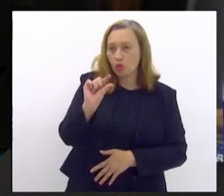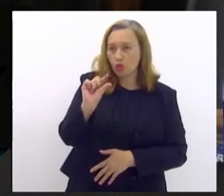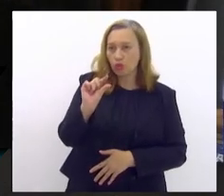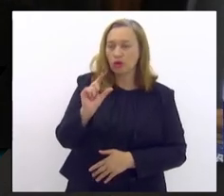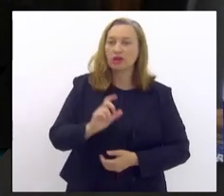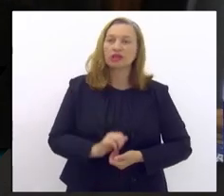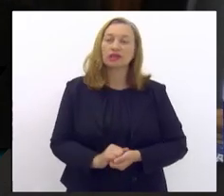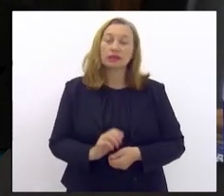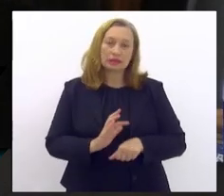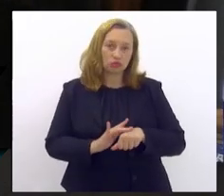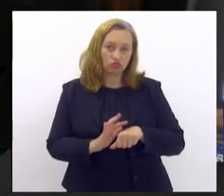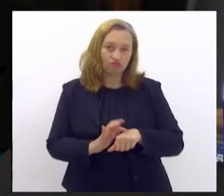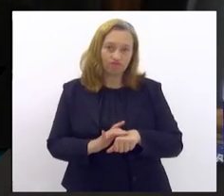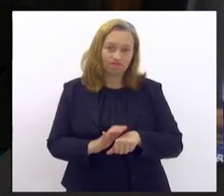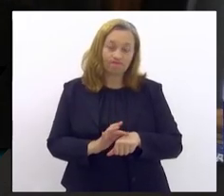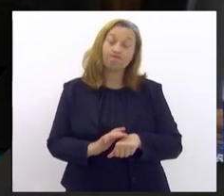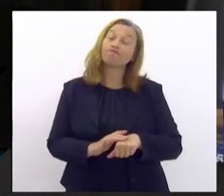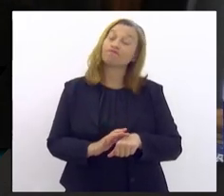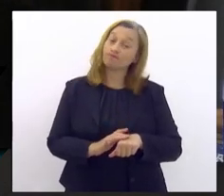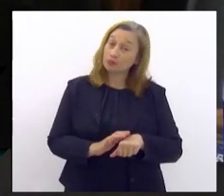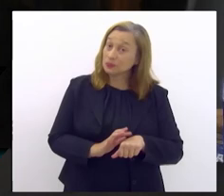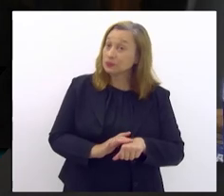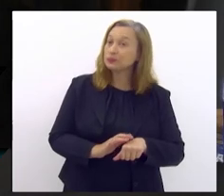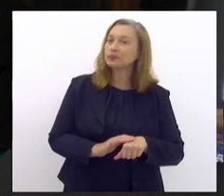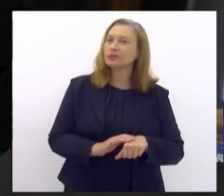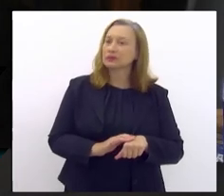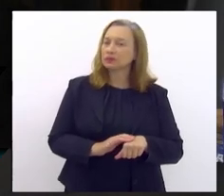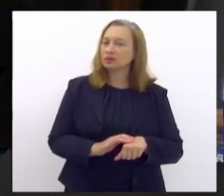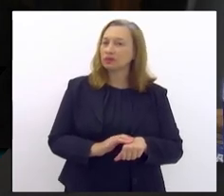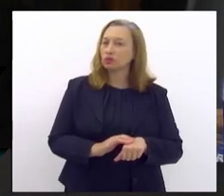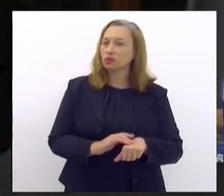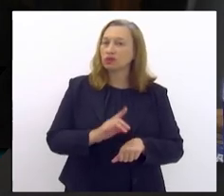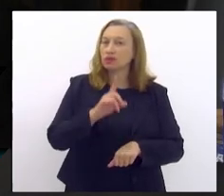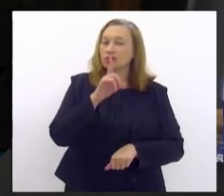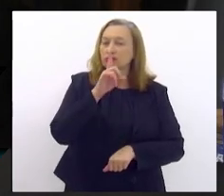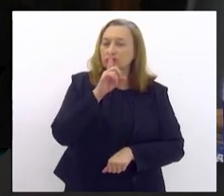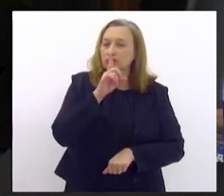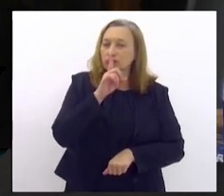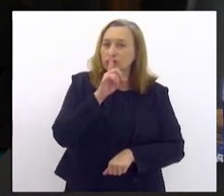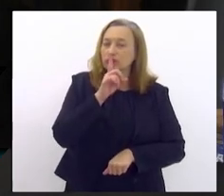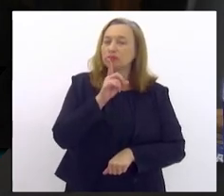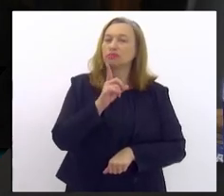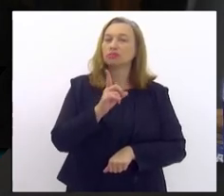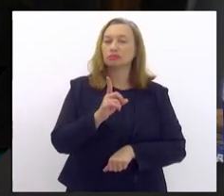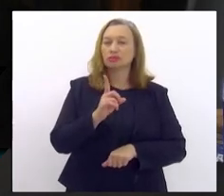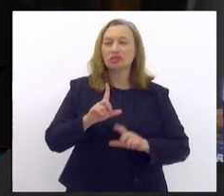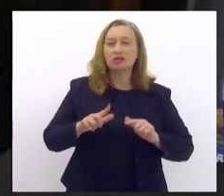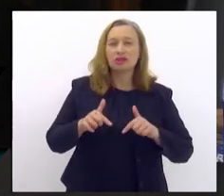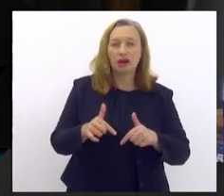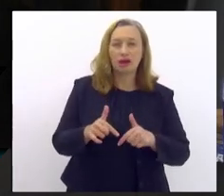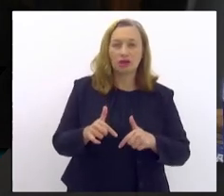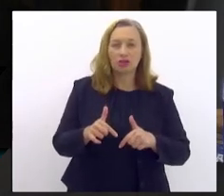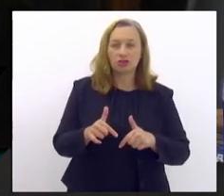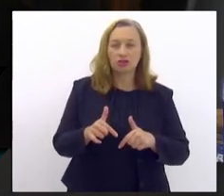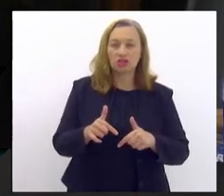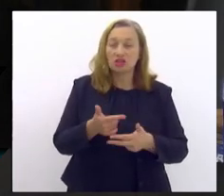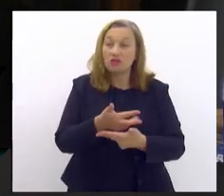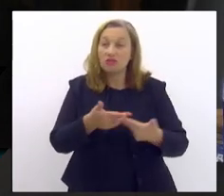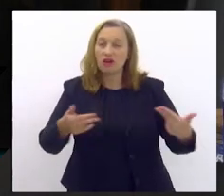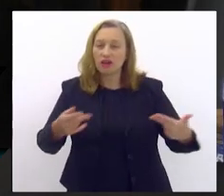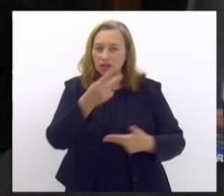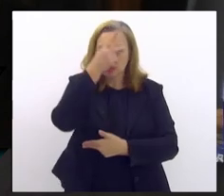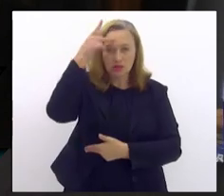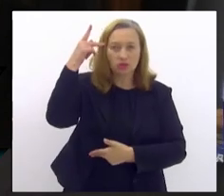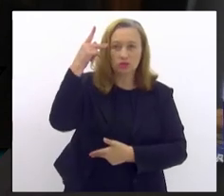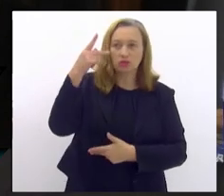essa doença. Essa doença insidiosa, silenciosa, que ataca milhões de pessoas pelo